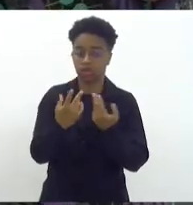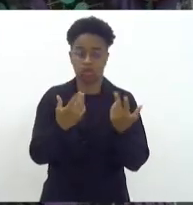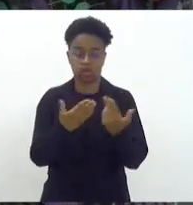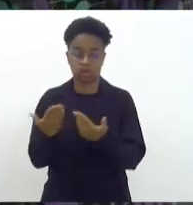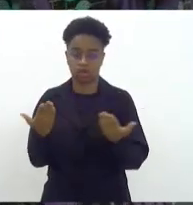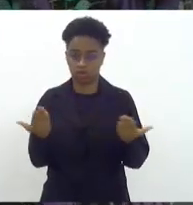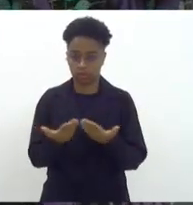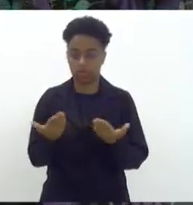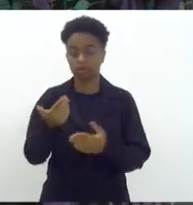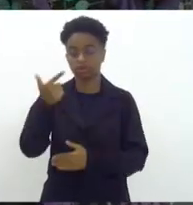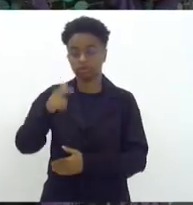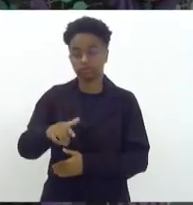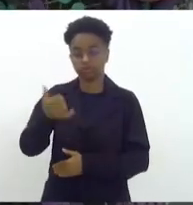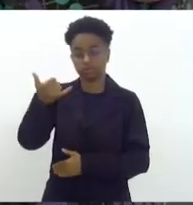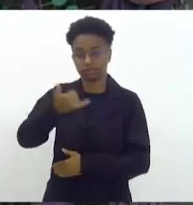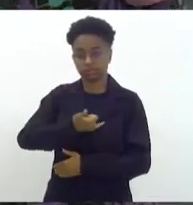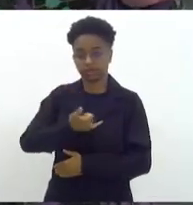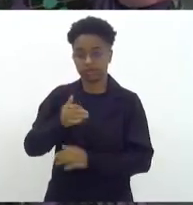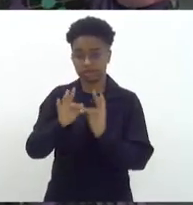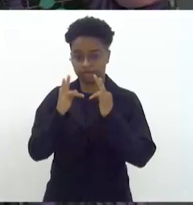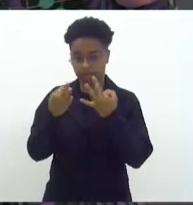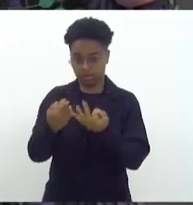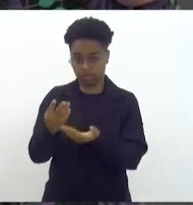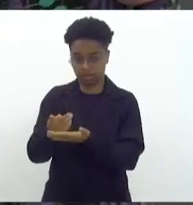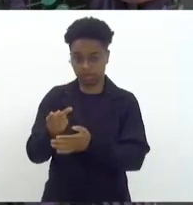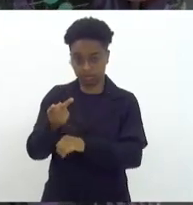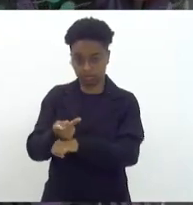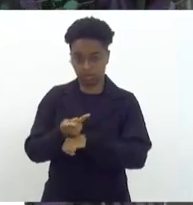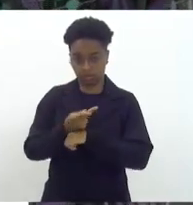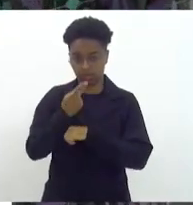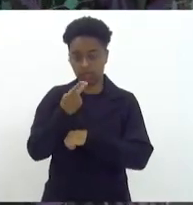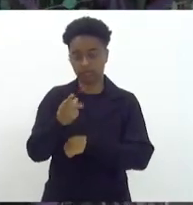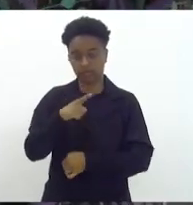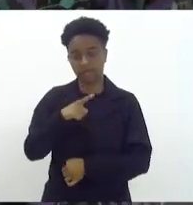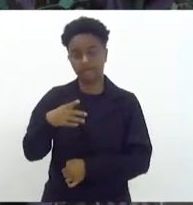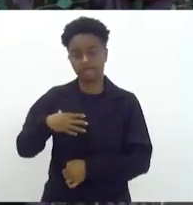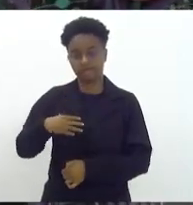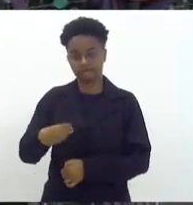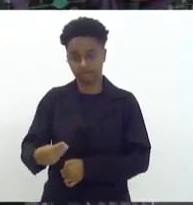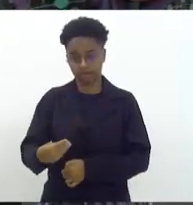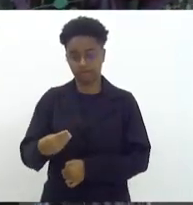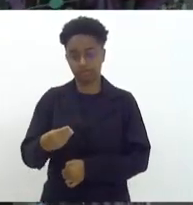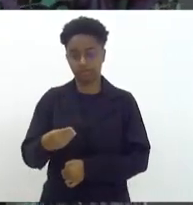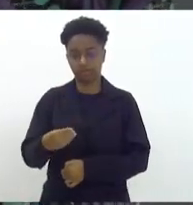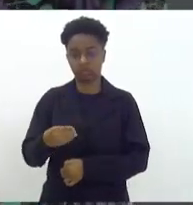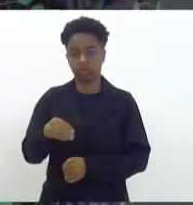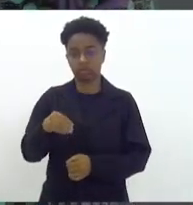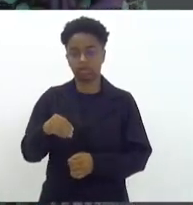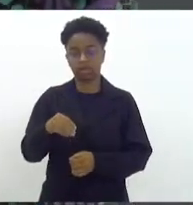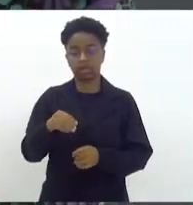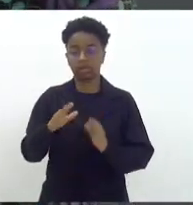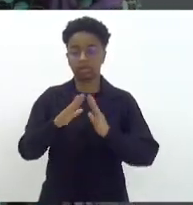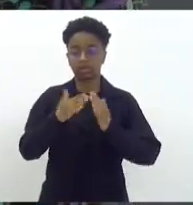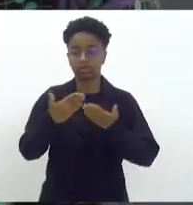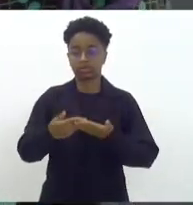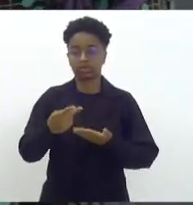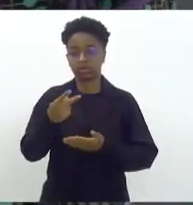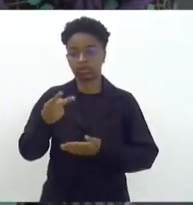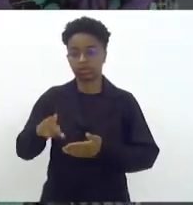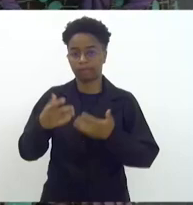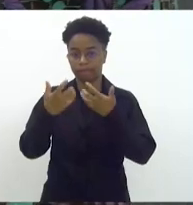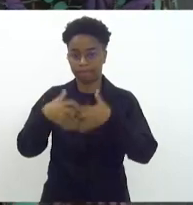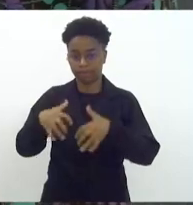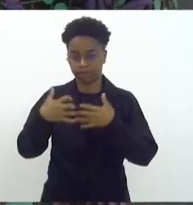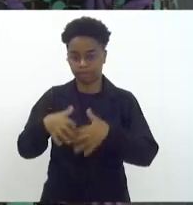me relataram um familiar que tem um filho na rede municipal de ensino de Petrópolis que